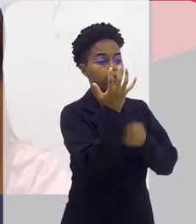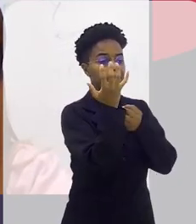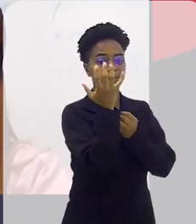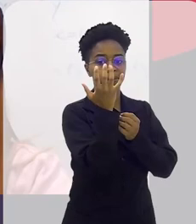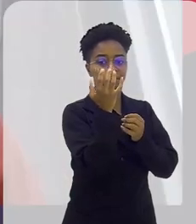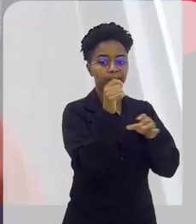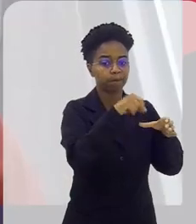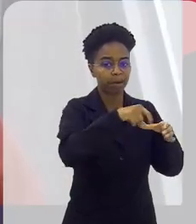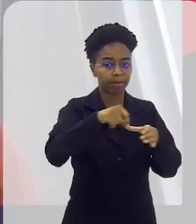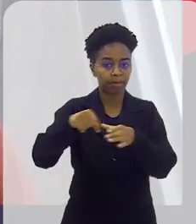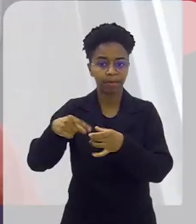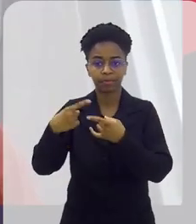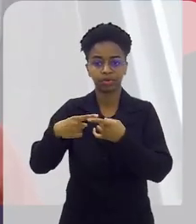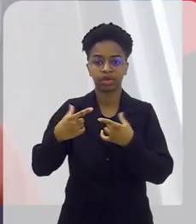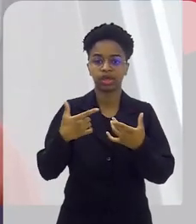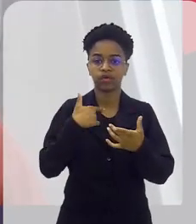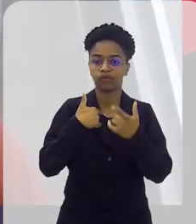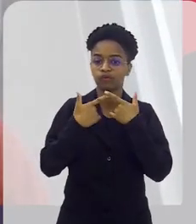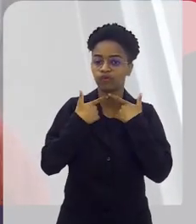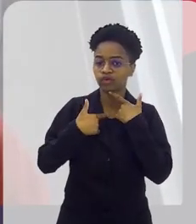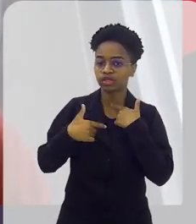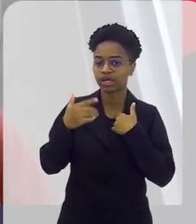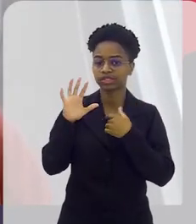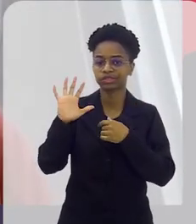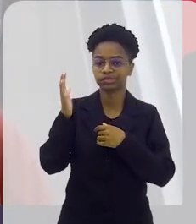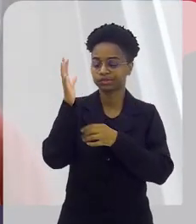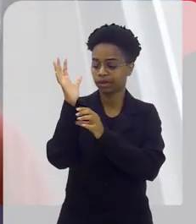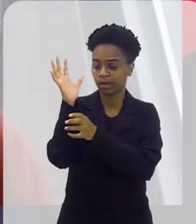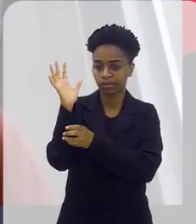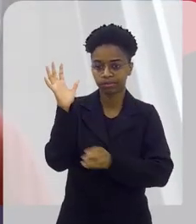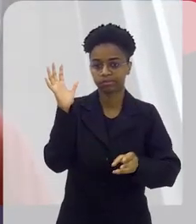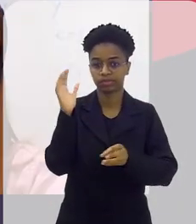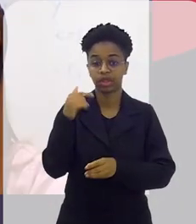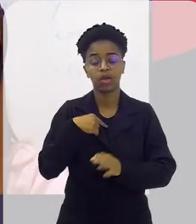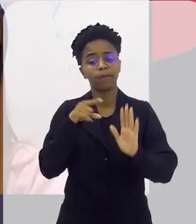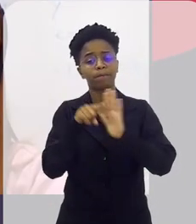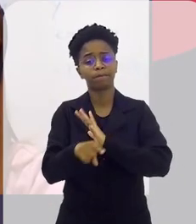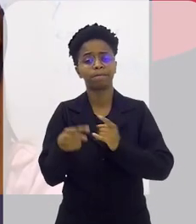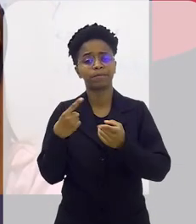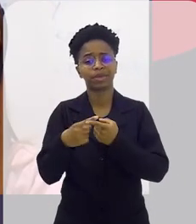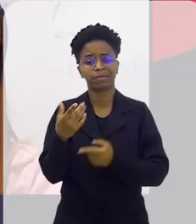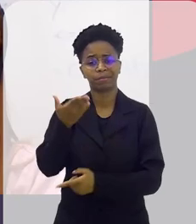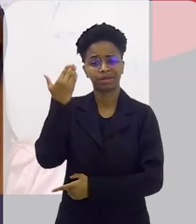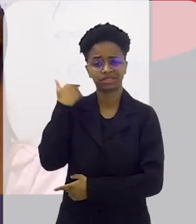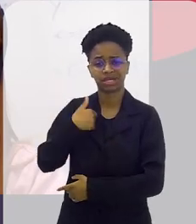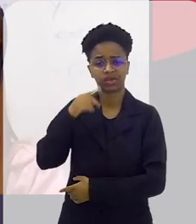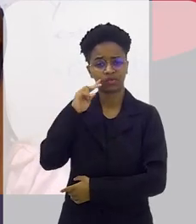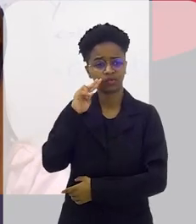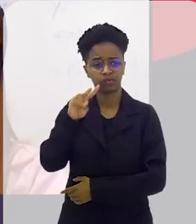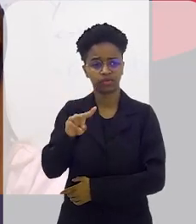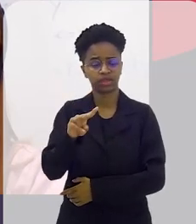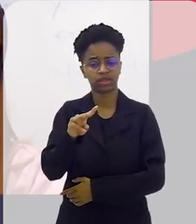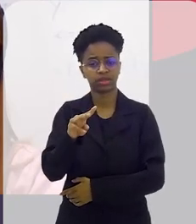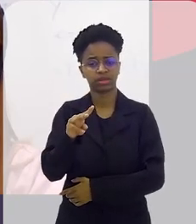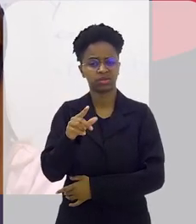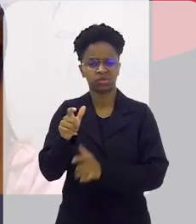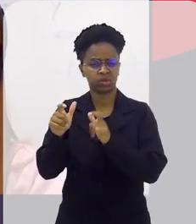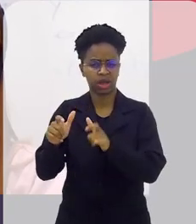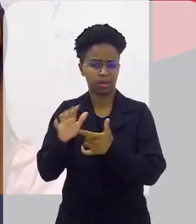bananeira, festa e a fuda dela. É, eu falei, eu perguntei isso porque uma vez eu vi uma matéria